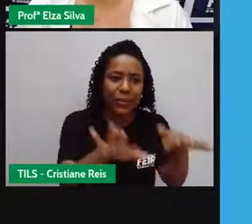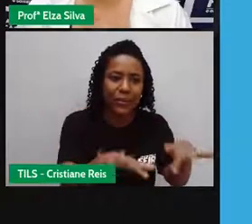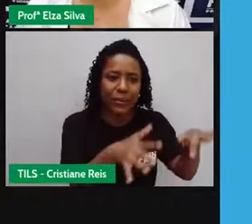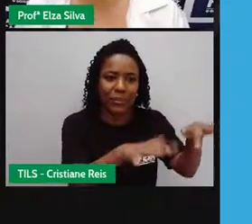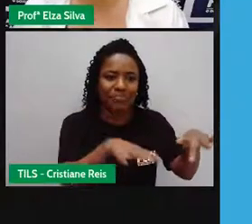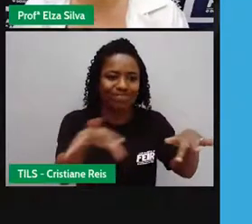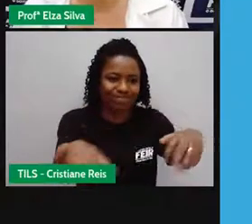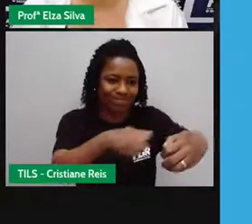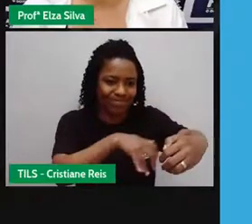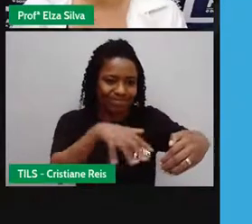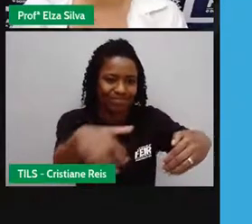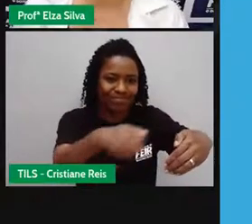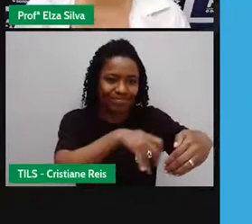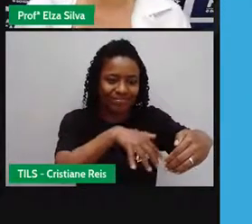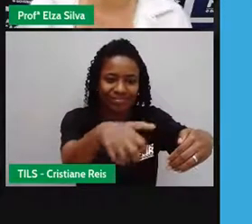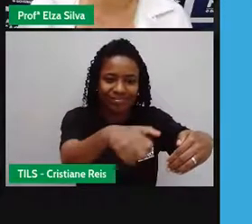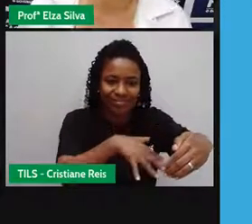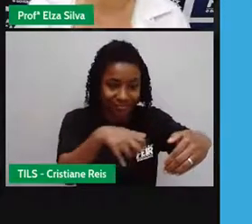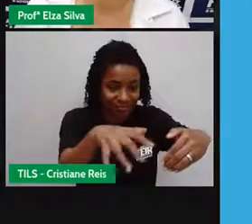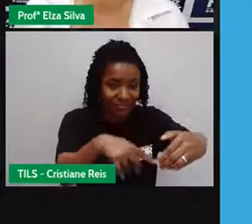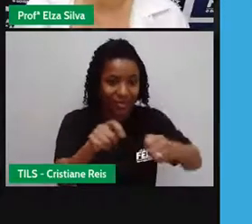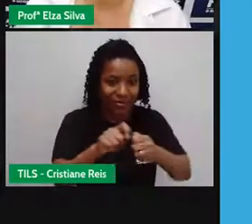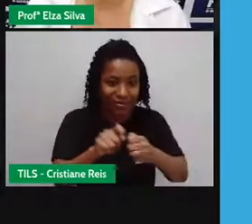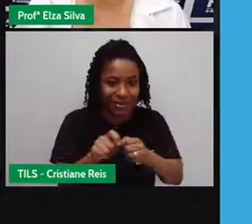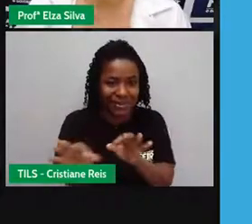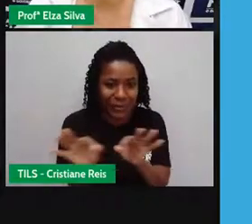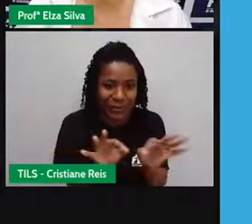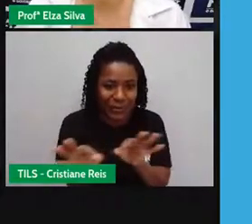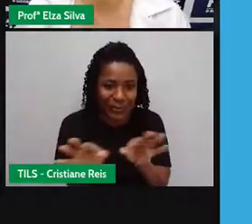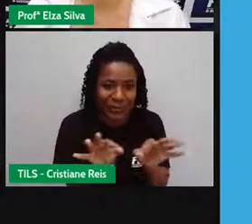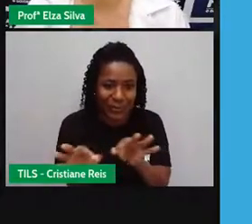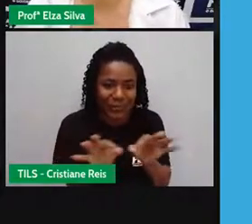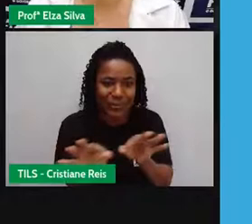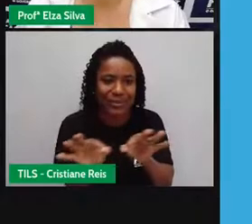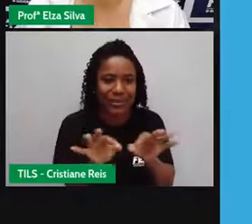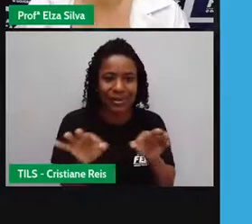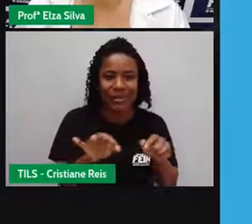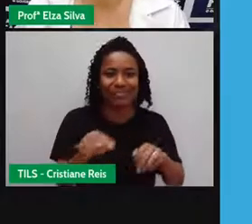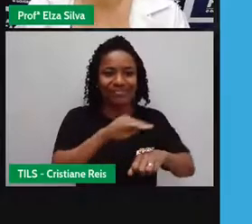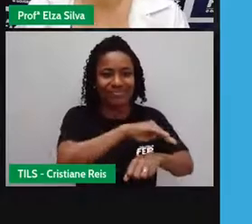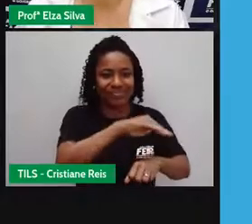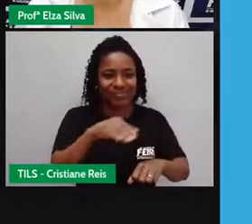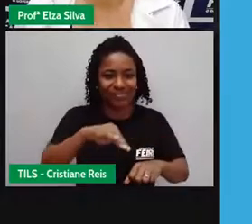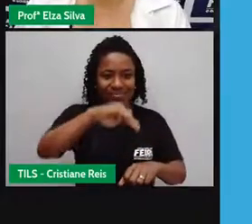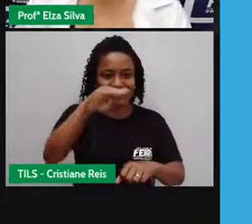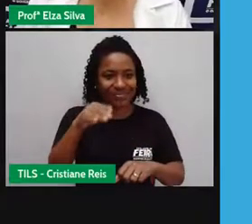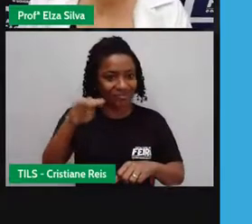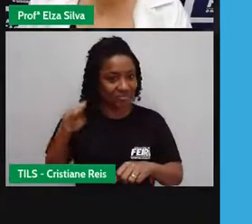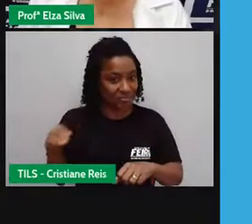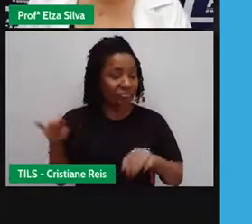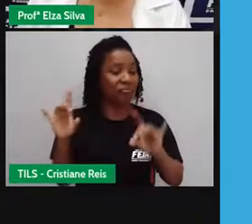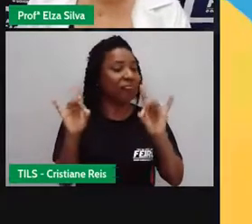foram reciclados Para a produção do pódio É isso que ele tem de especial Ok?